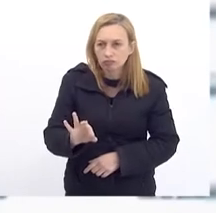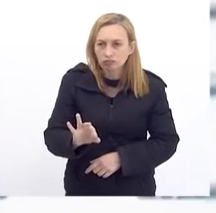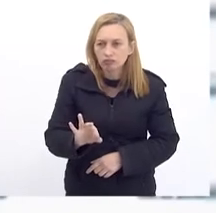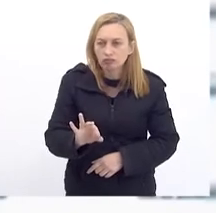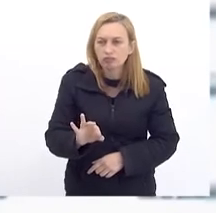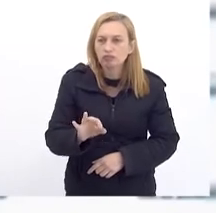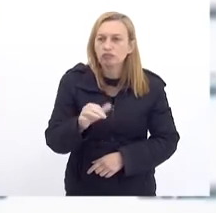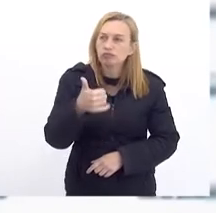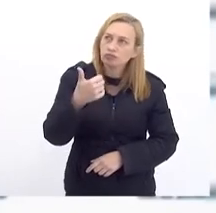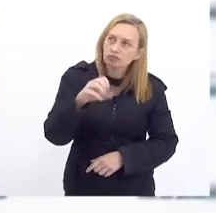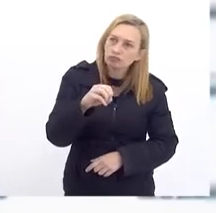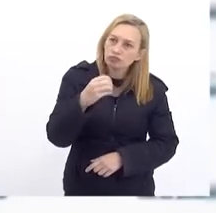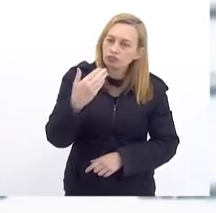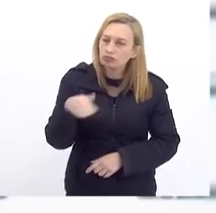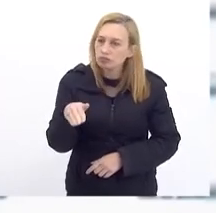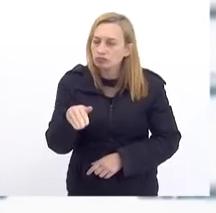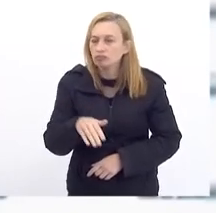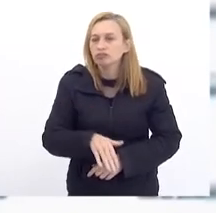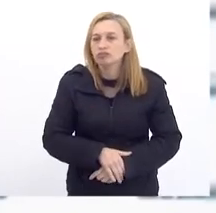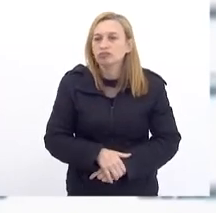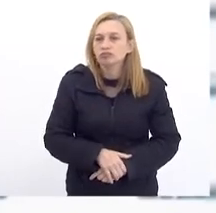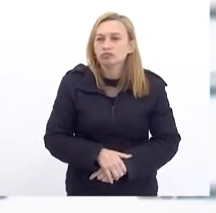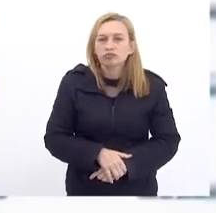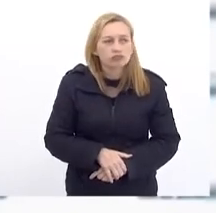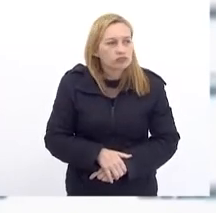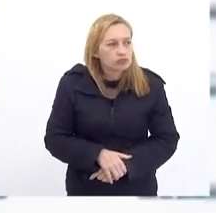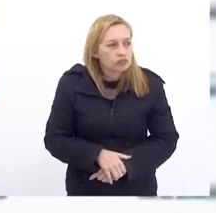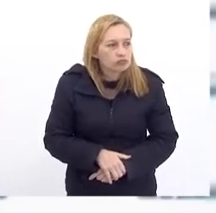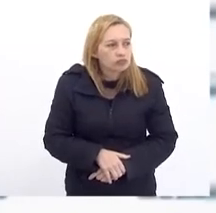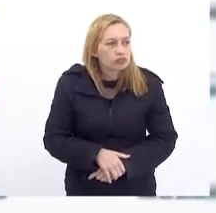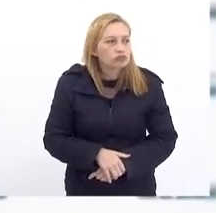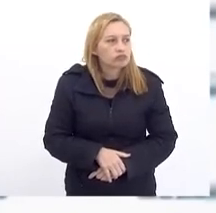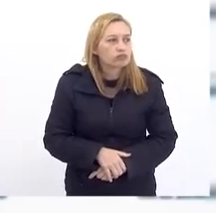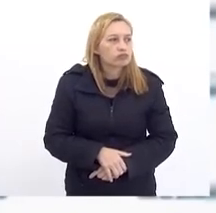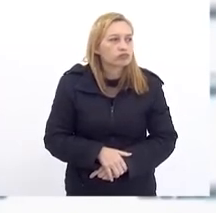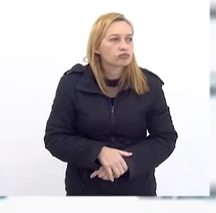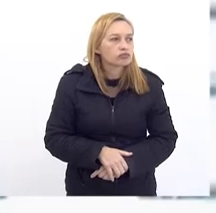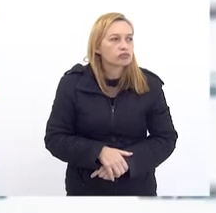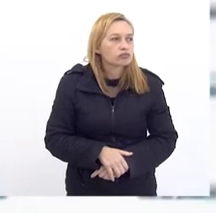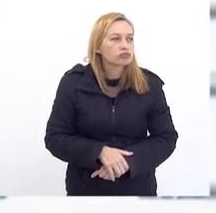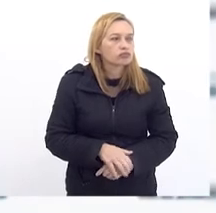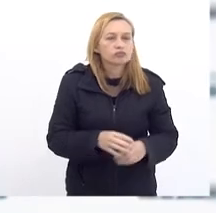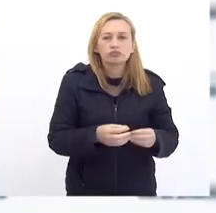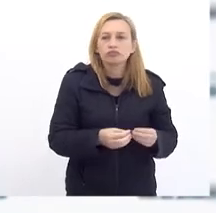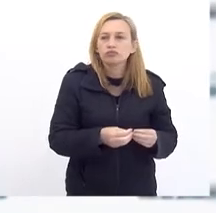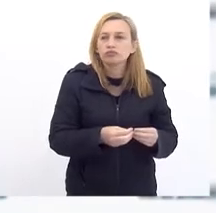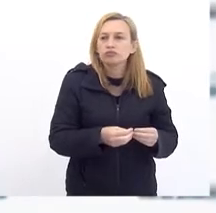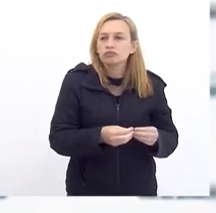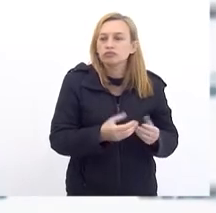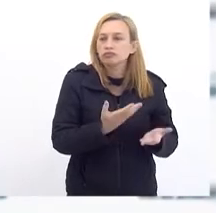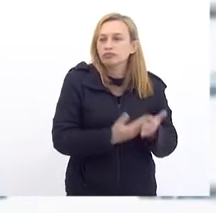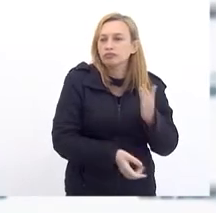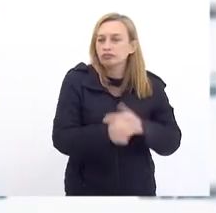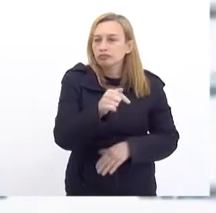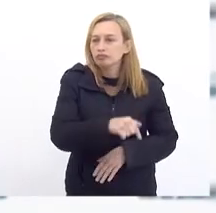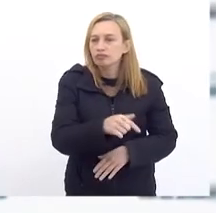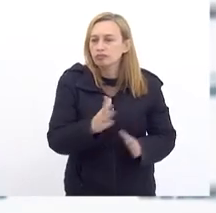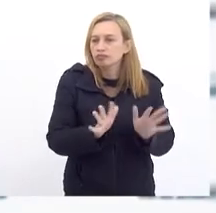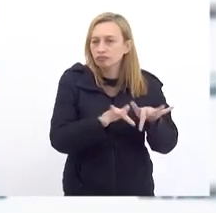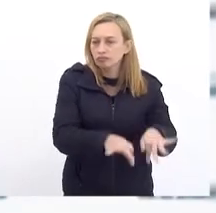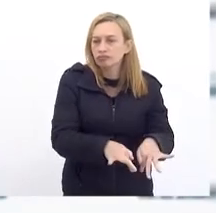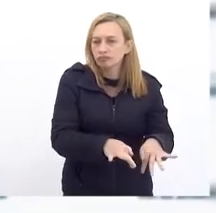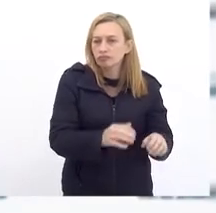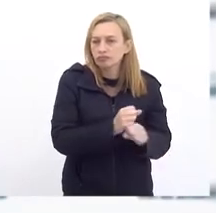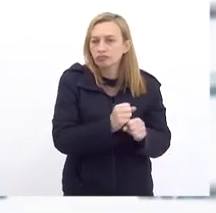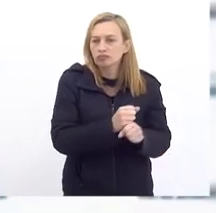,5 A tendência É ela Tem uma queda Agora Que fecha O ano Entre 8,5 E